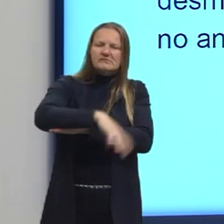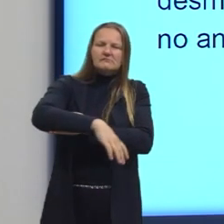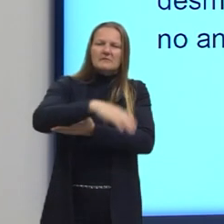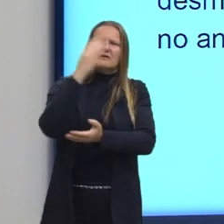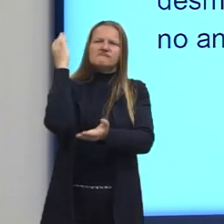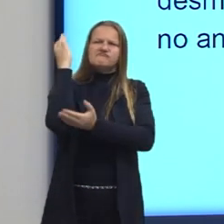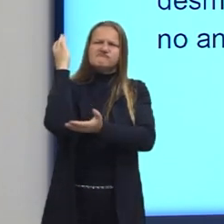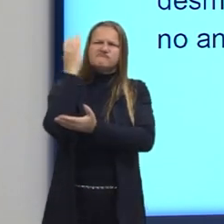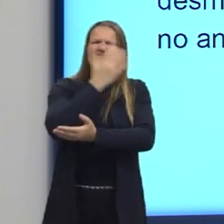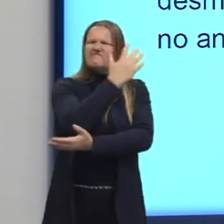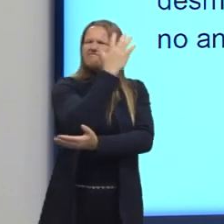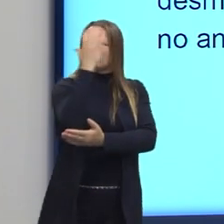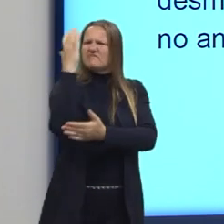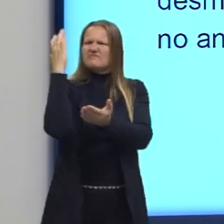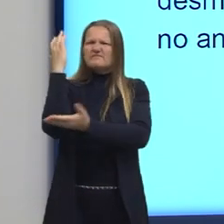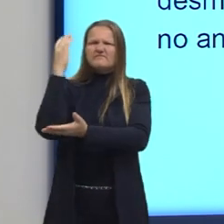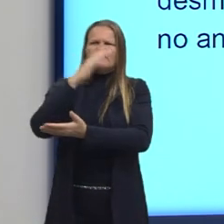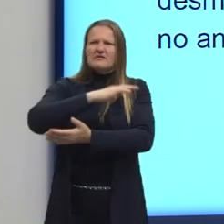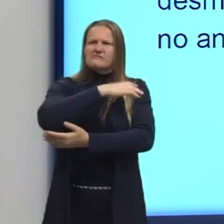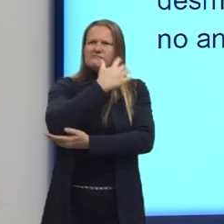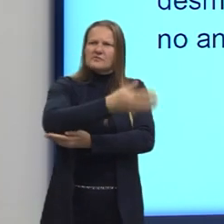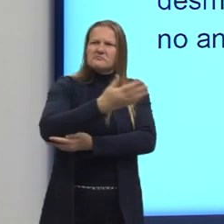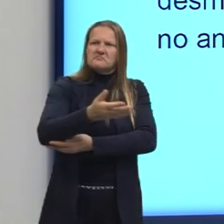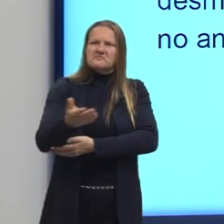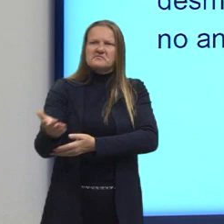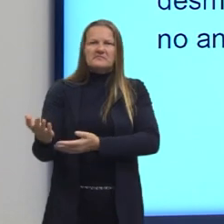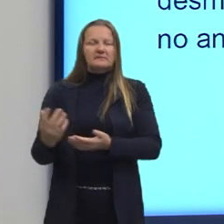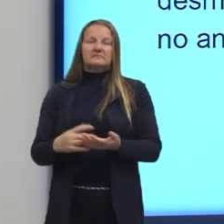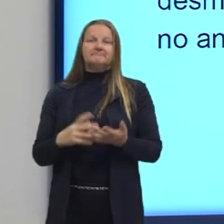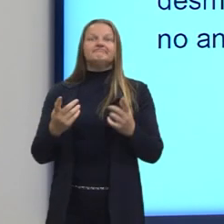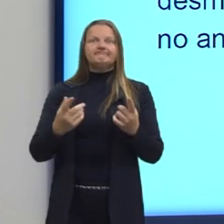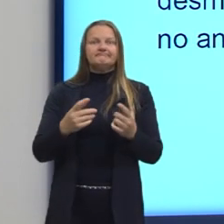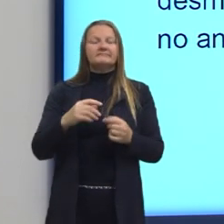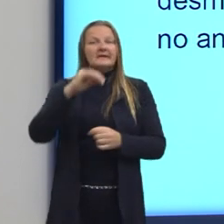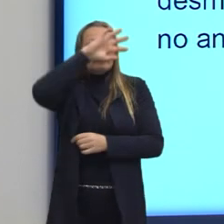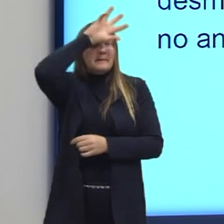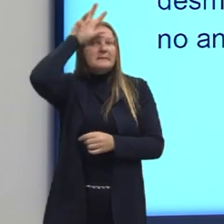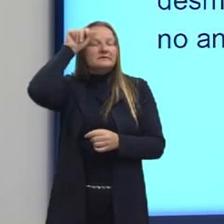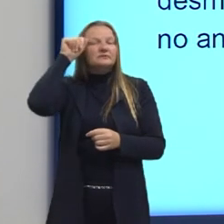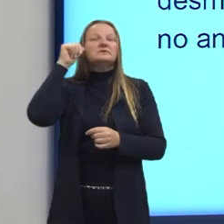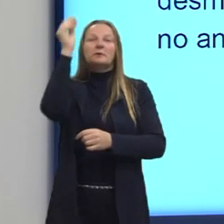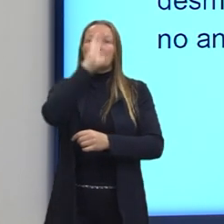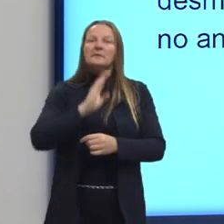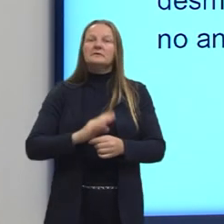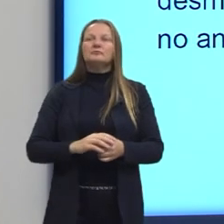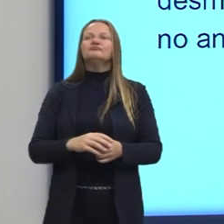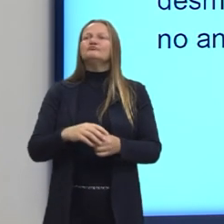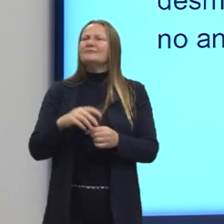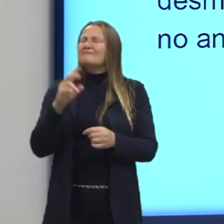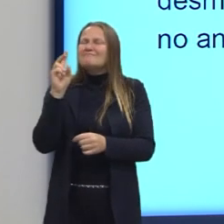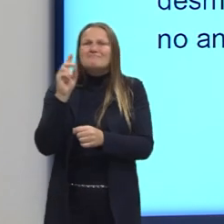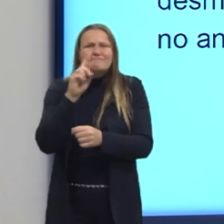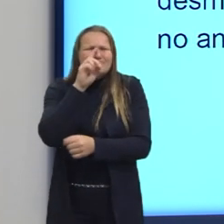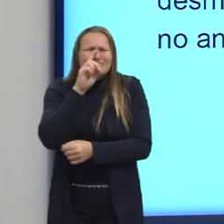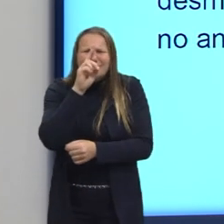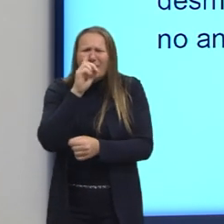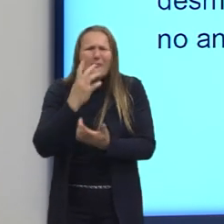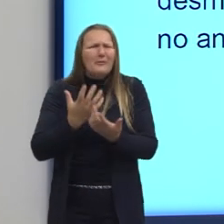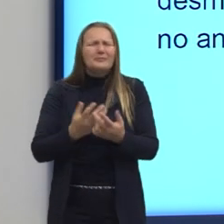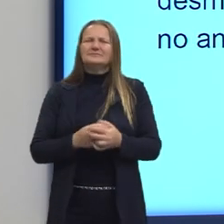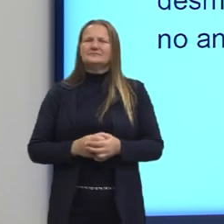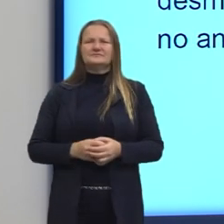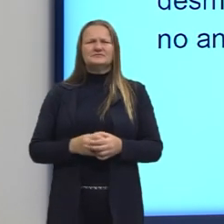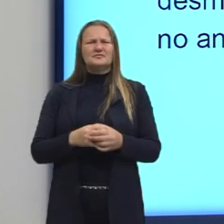Então, as áreas desmatadas aqui na floresta, na Amazônia brasileira. Então, nós podemos ver nessa imagem,